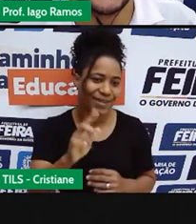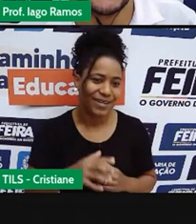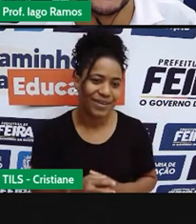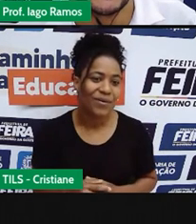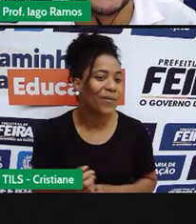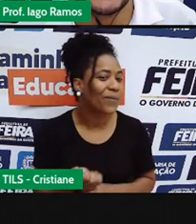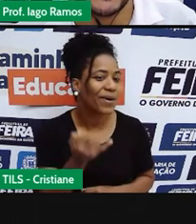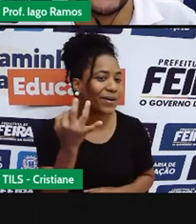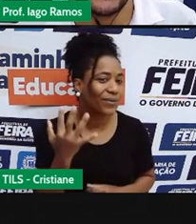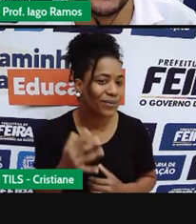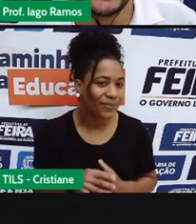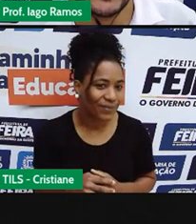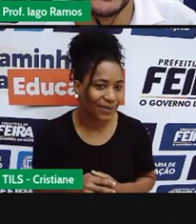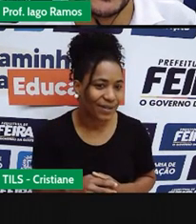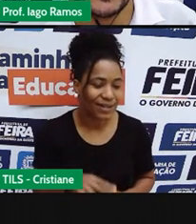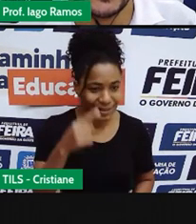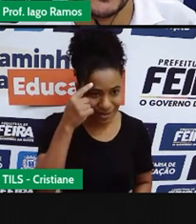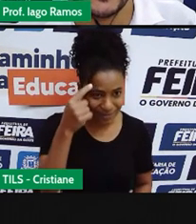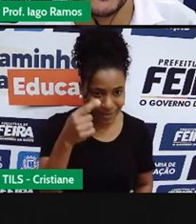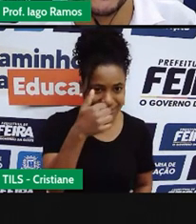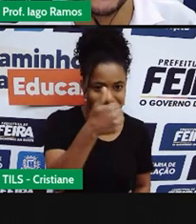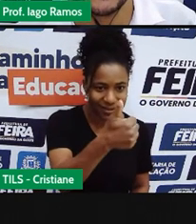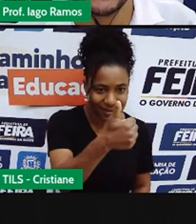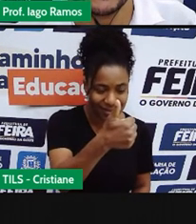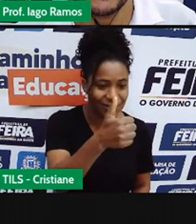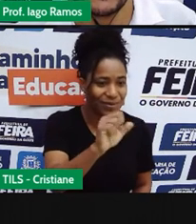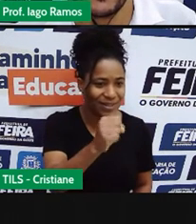daria 180 reais.